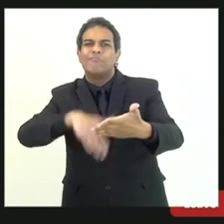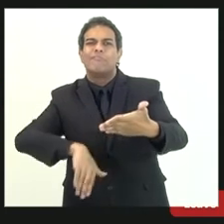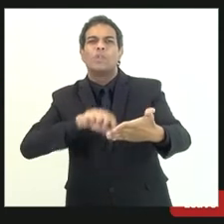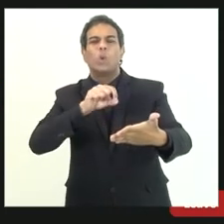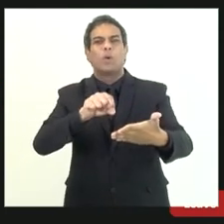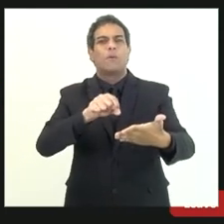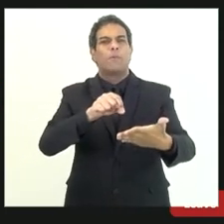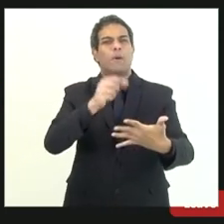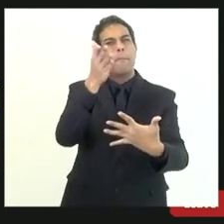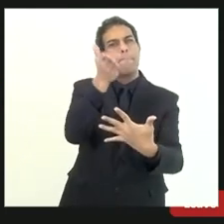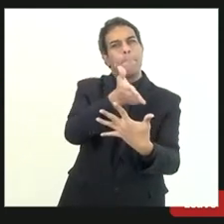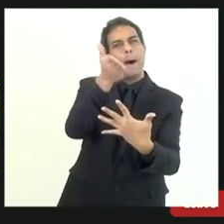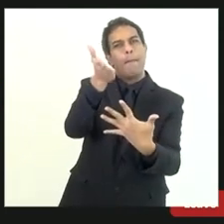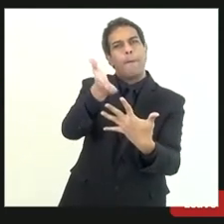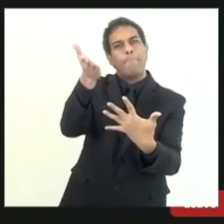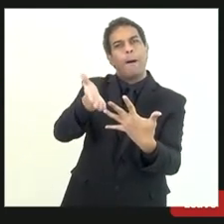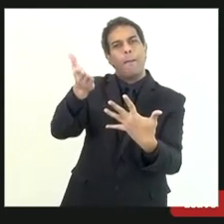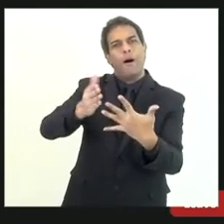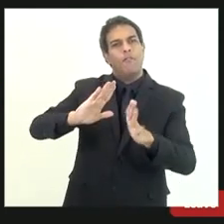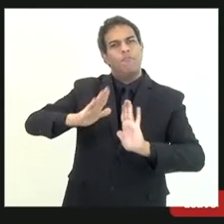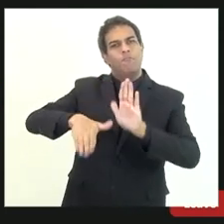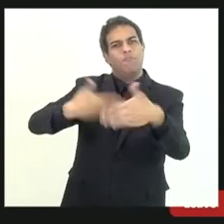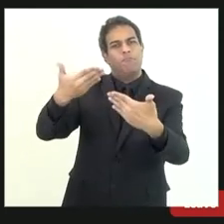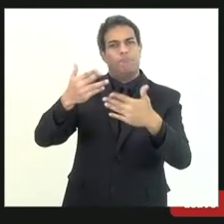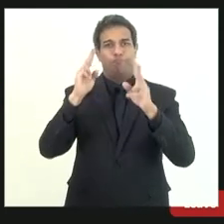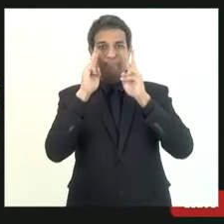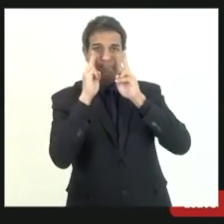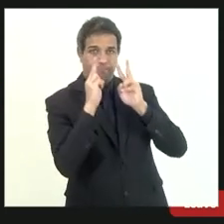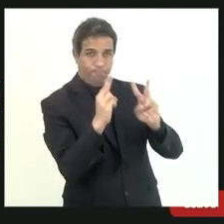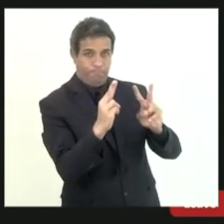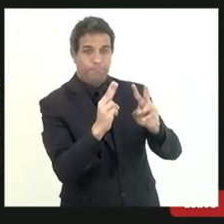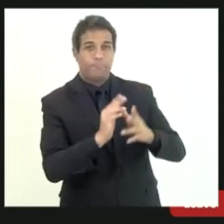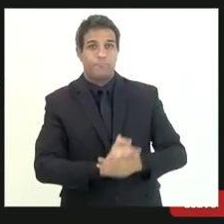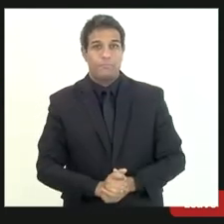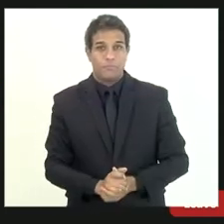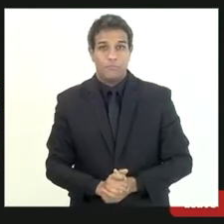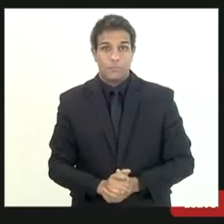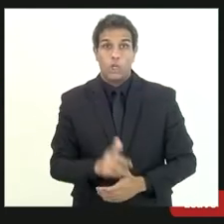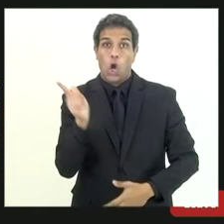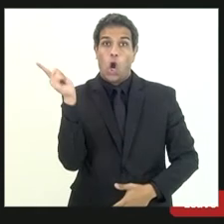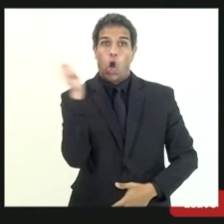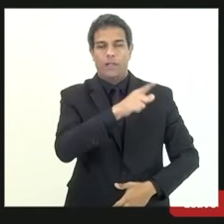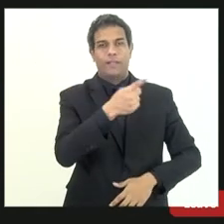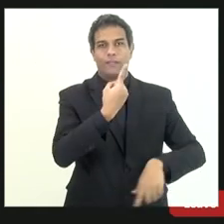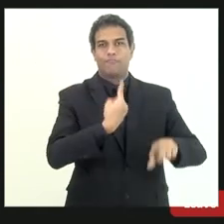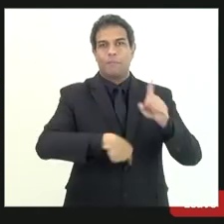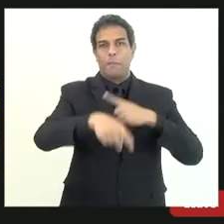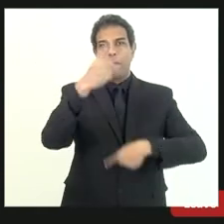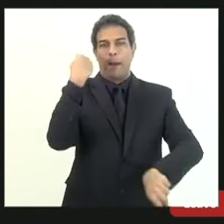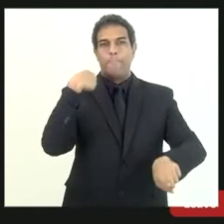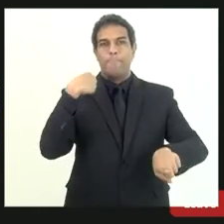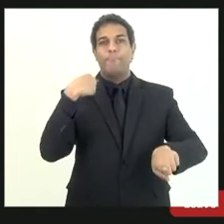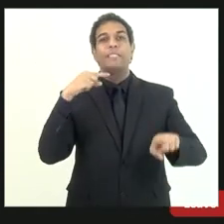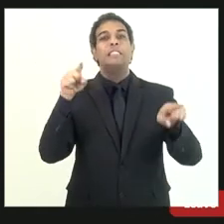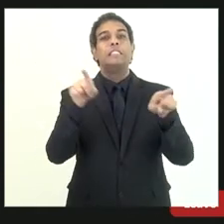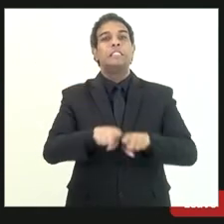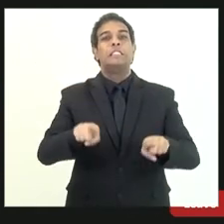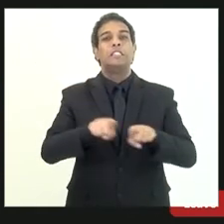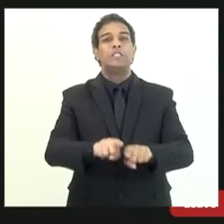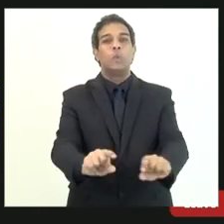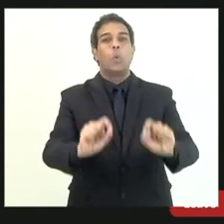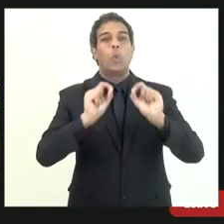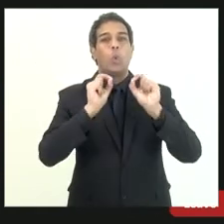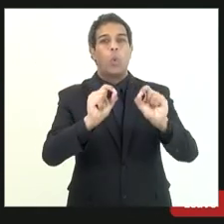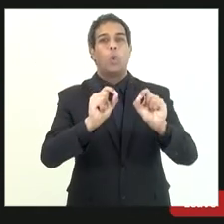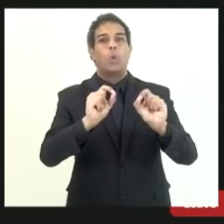parcelamento em curso ou seja nós consideramos como recuperado e daquilo que está